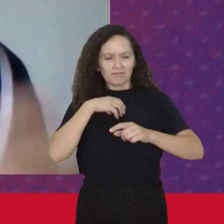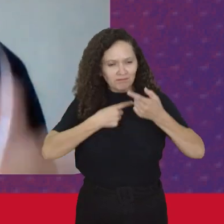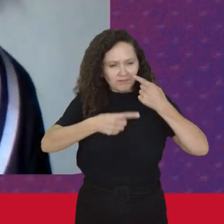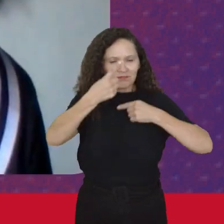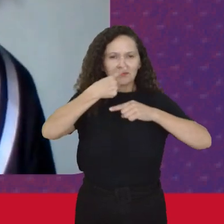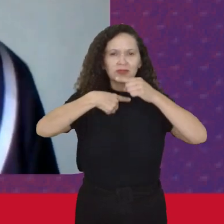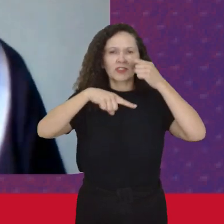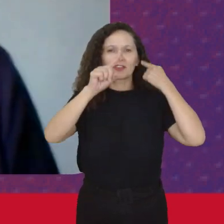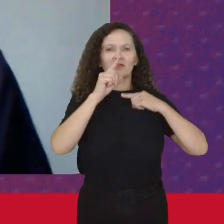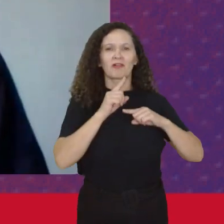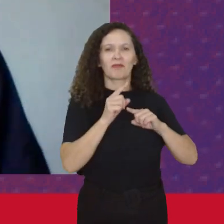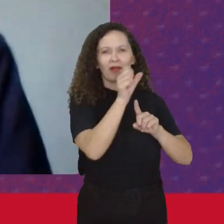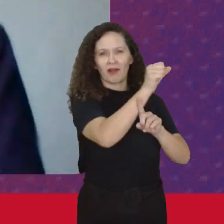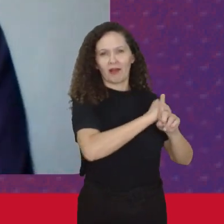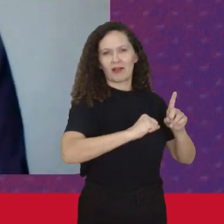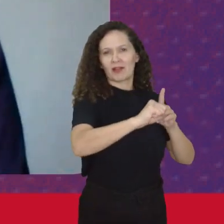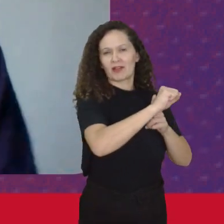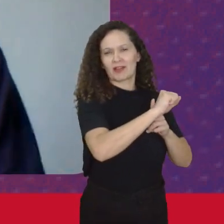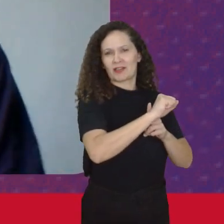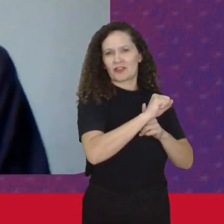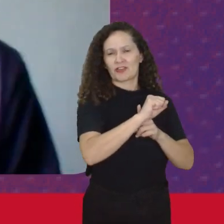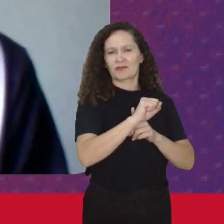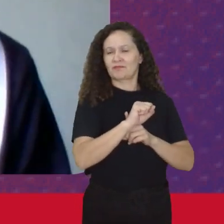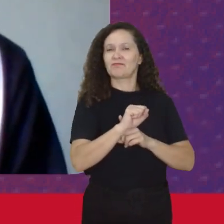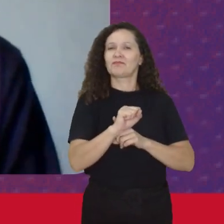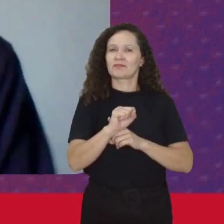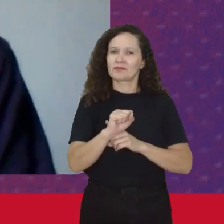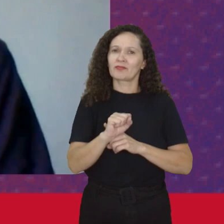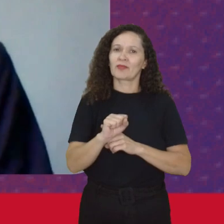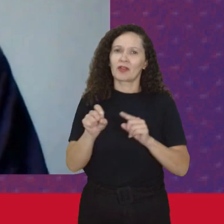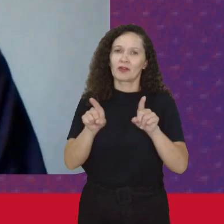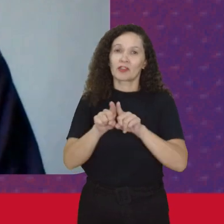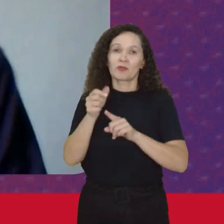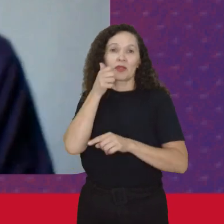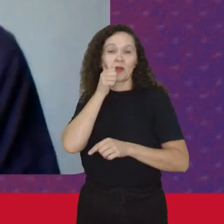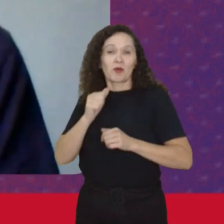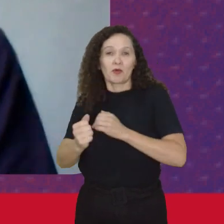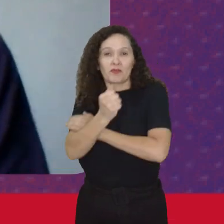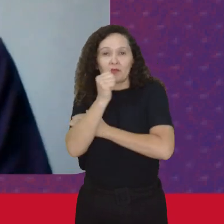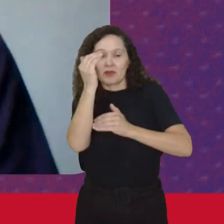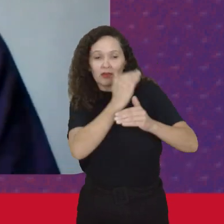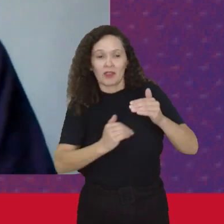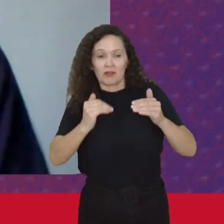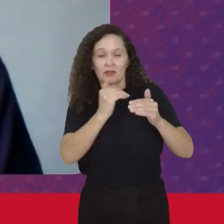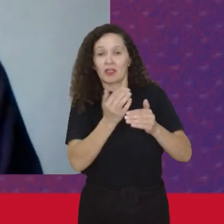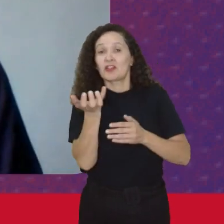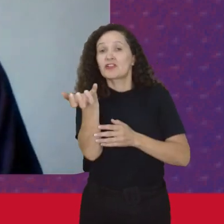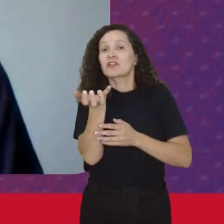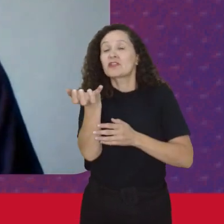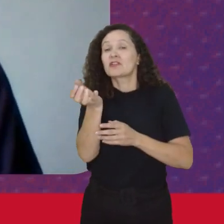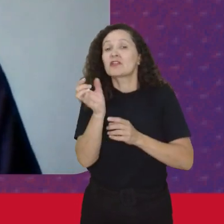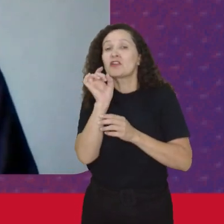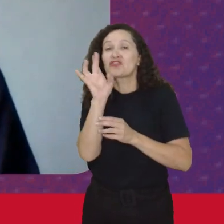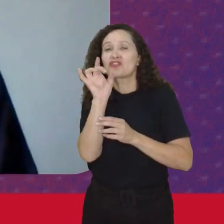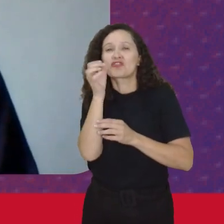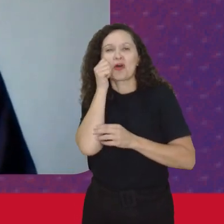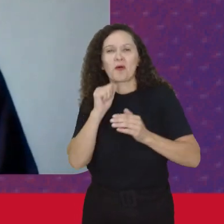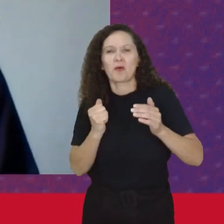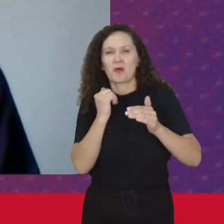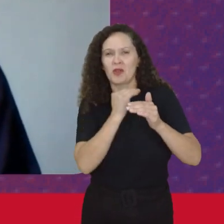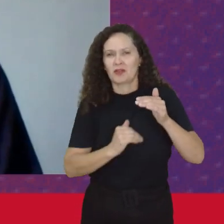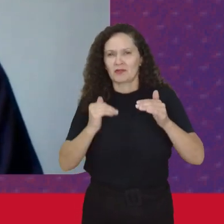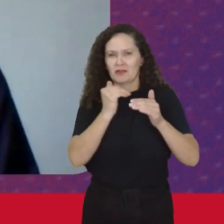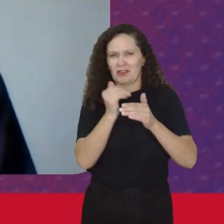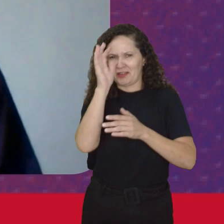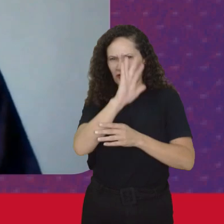A ordem do simbólico E de outro lado O feminismo da igualdade Que também Só o feminismo da igualdade É muito